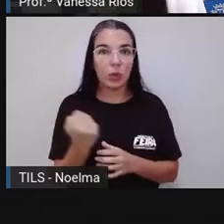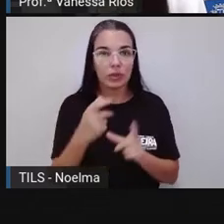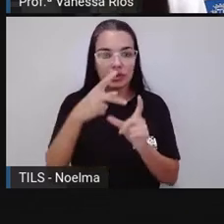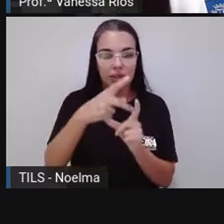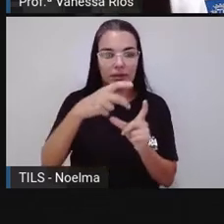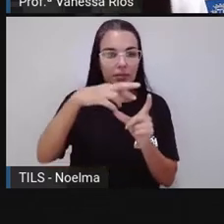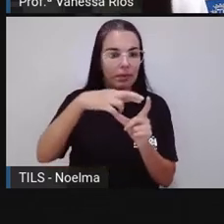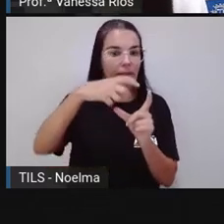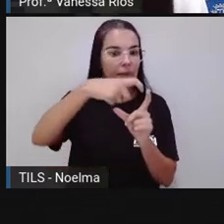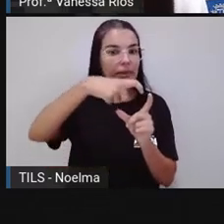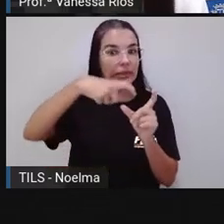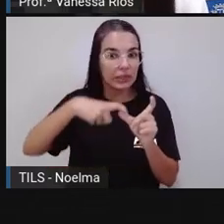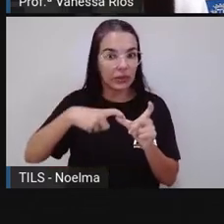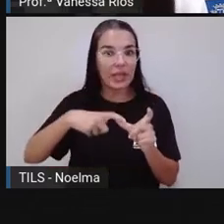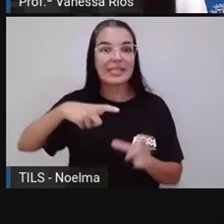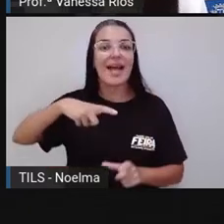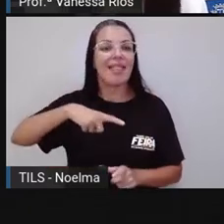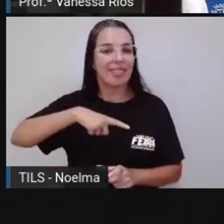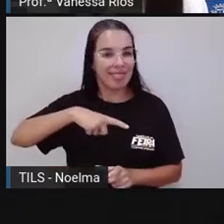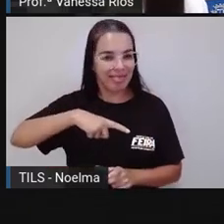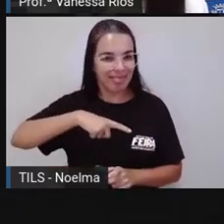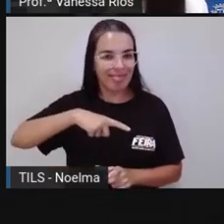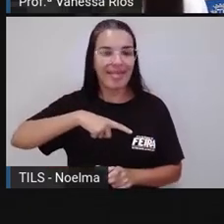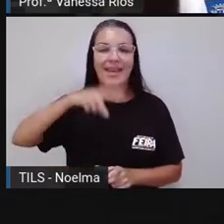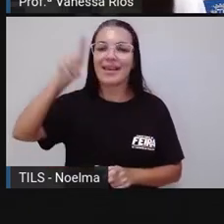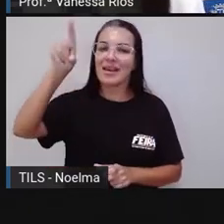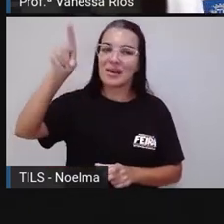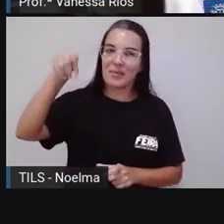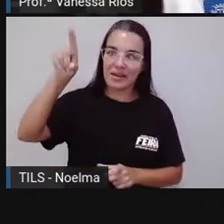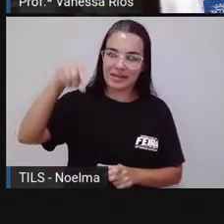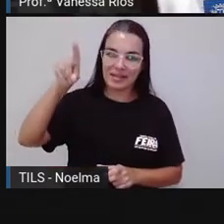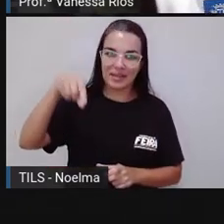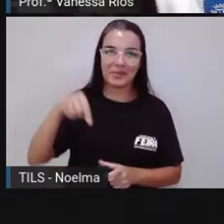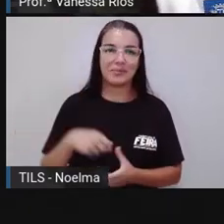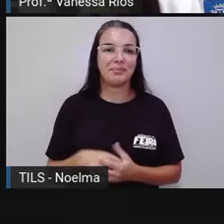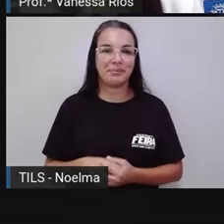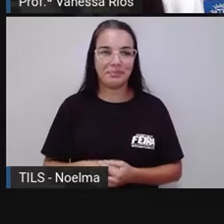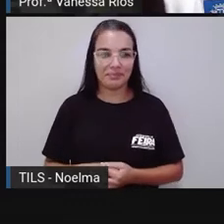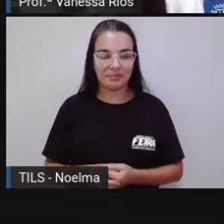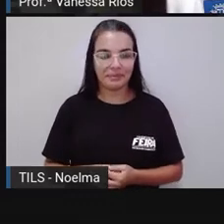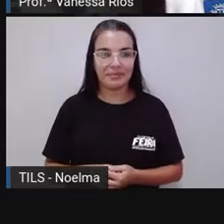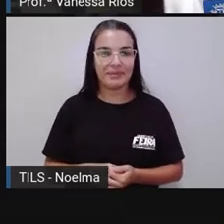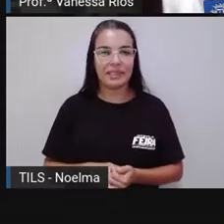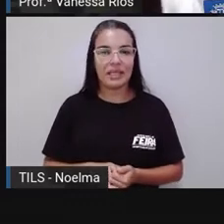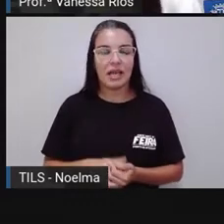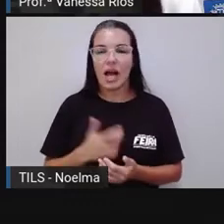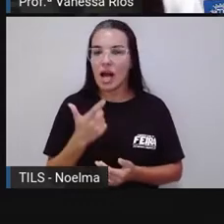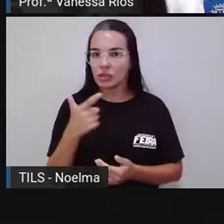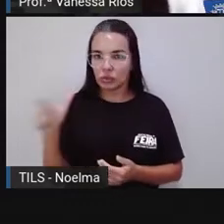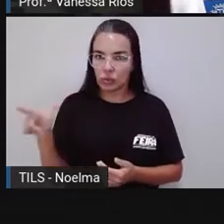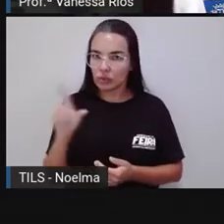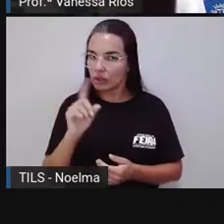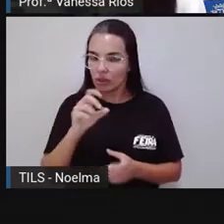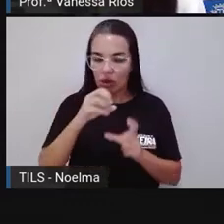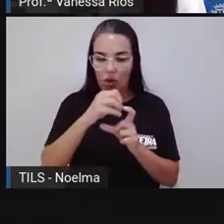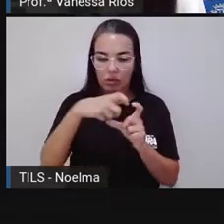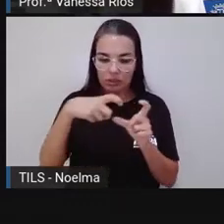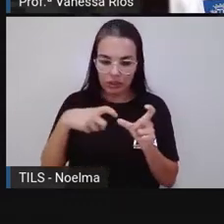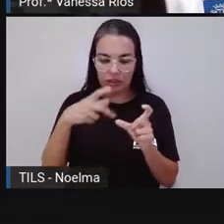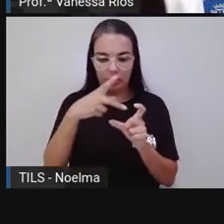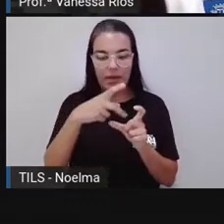palavras proparoxítonas, elas recebem acentos. Enquanto as oxítonas e as